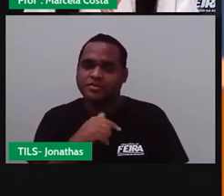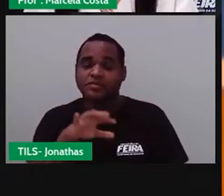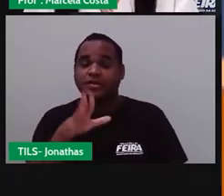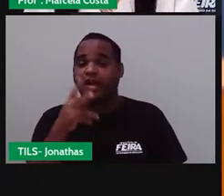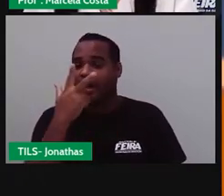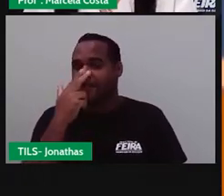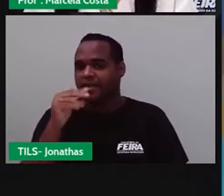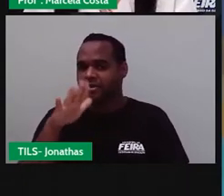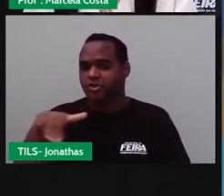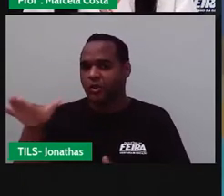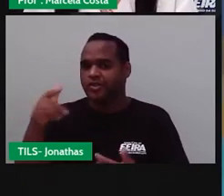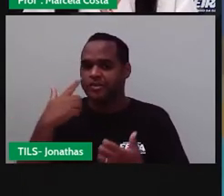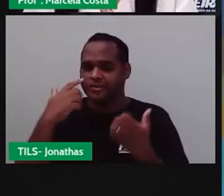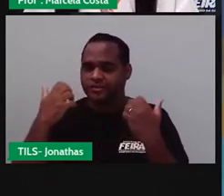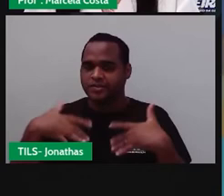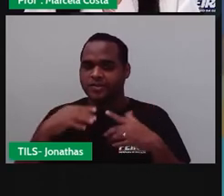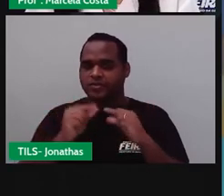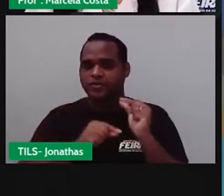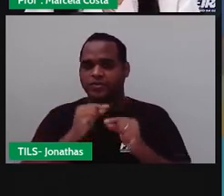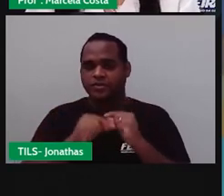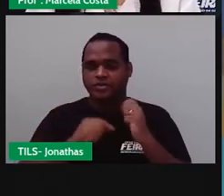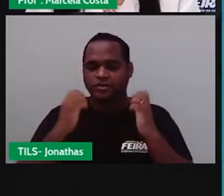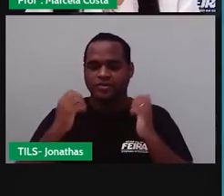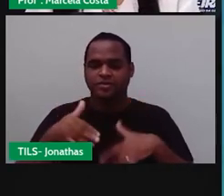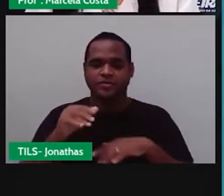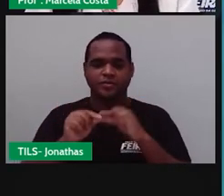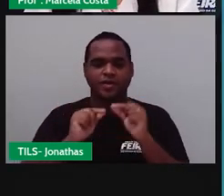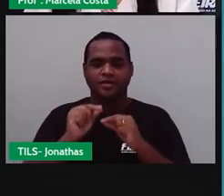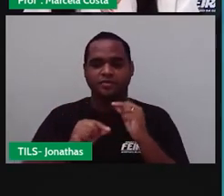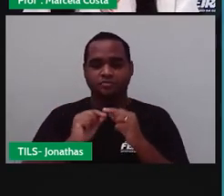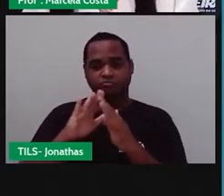nós vamos para o pátio. Peraí que eu vou mostrar a escola para vocês.